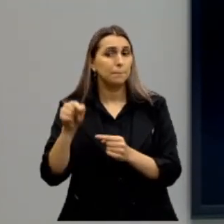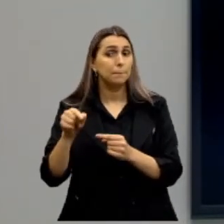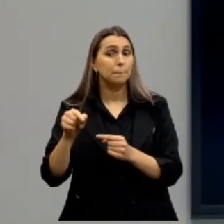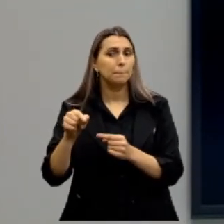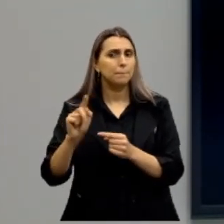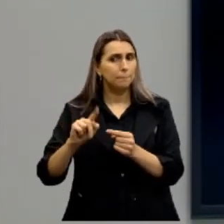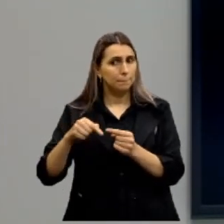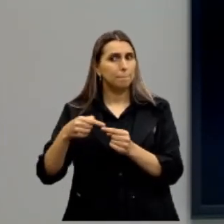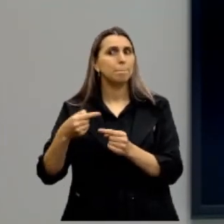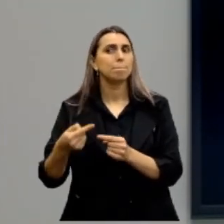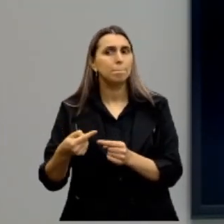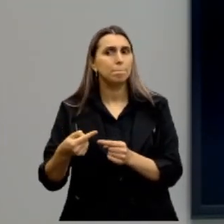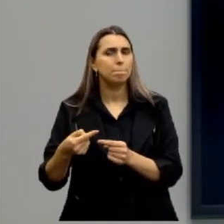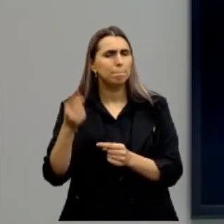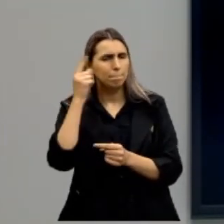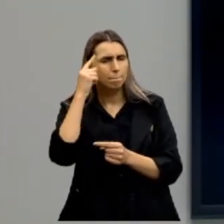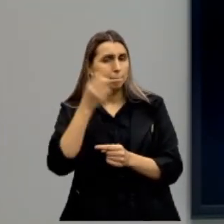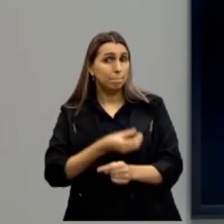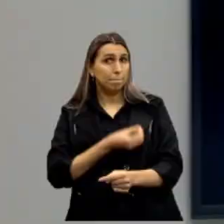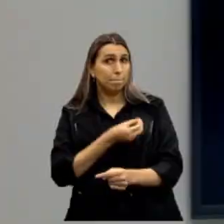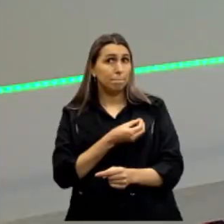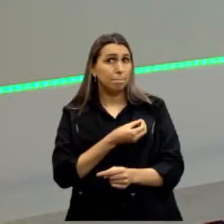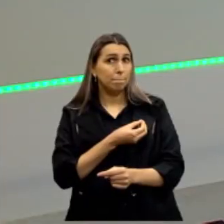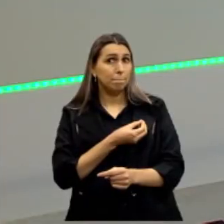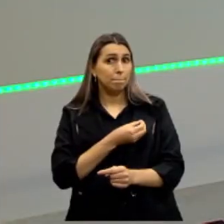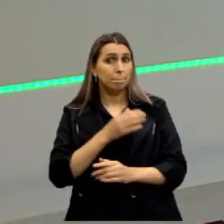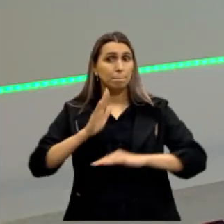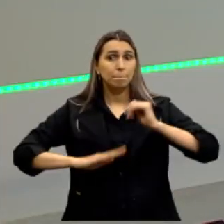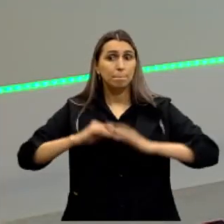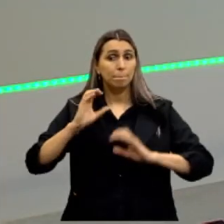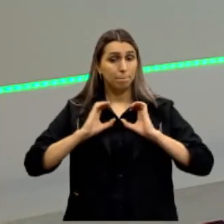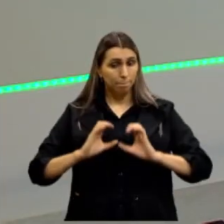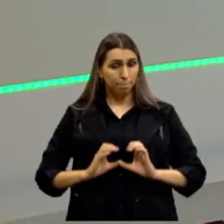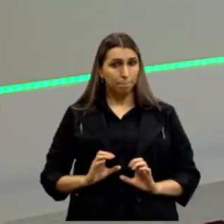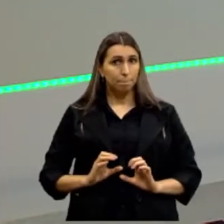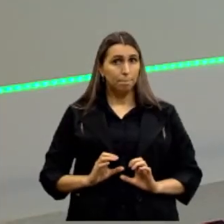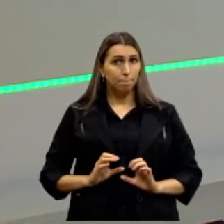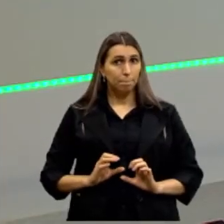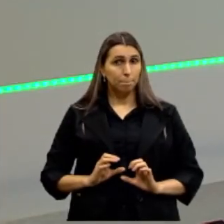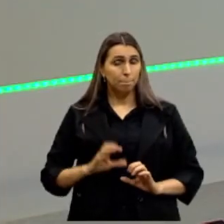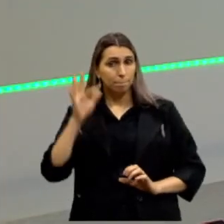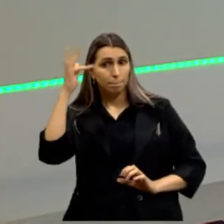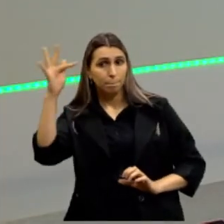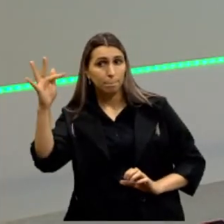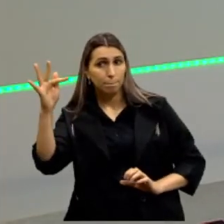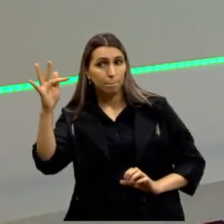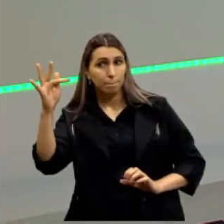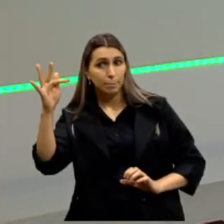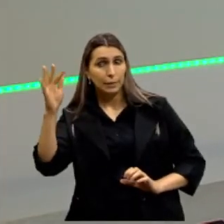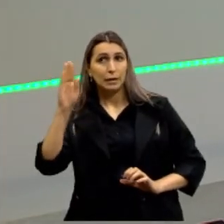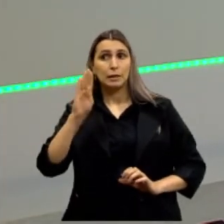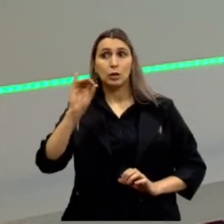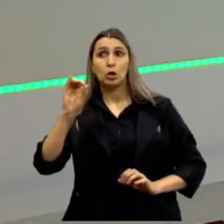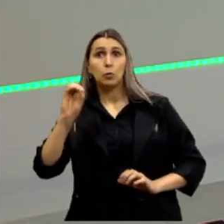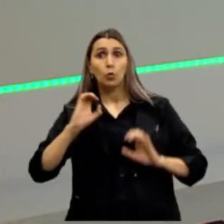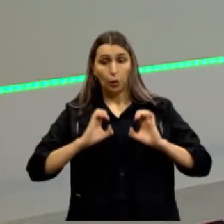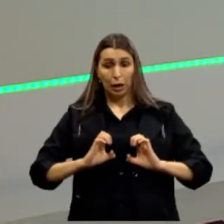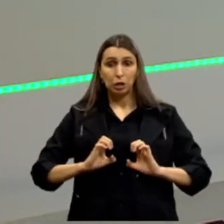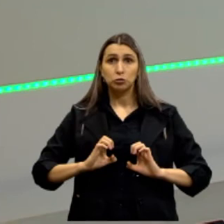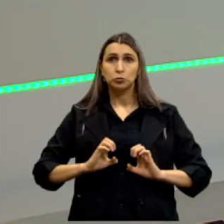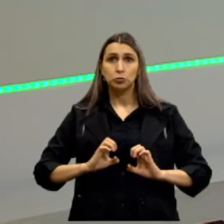esse ir além, pensando aqui na vida e na ação, no comportamento, que na filosofia chamamos de bioética, aqui